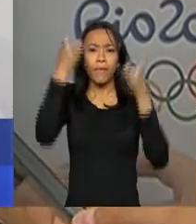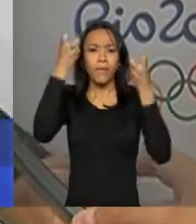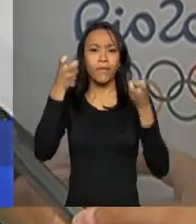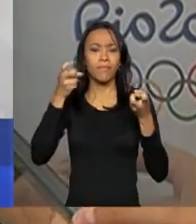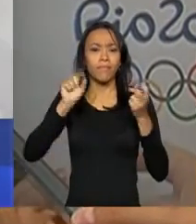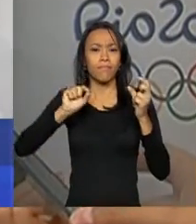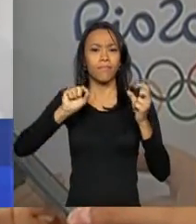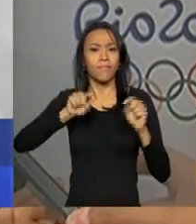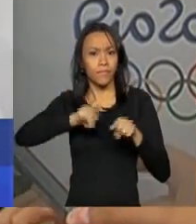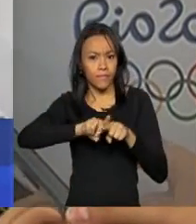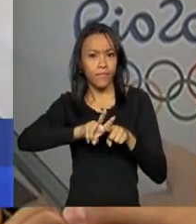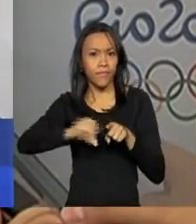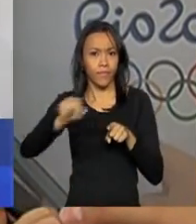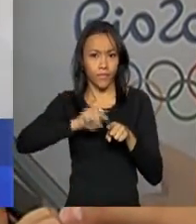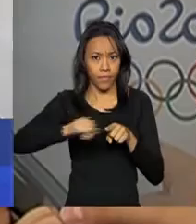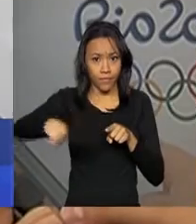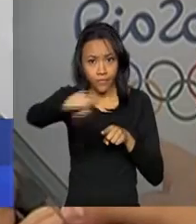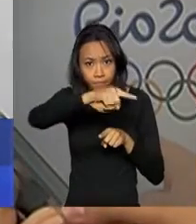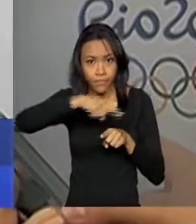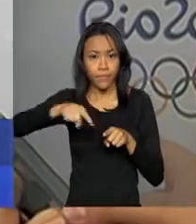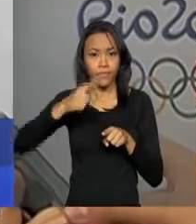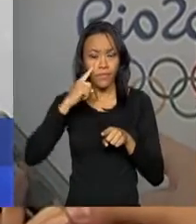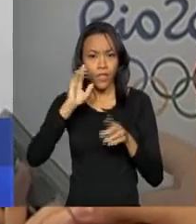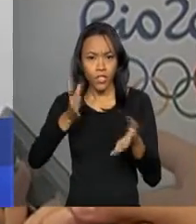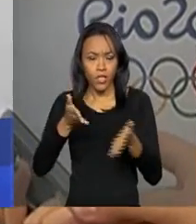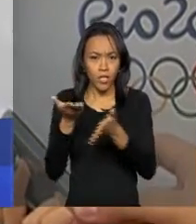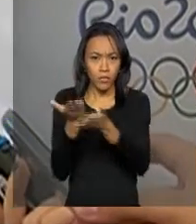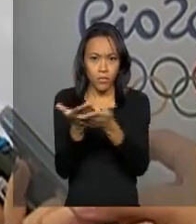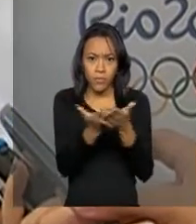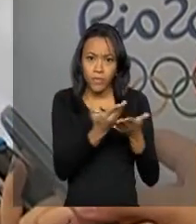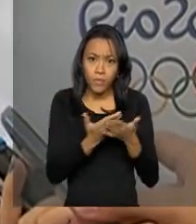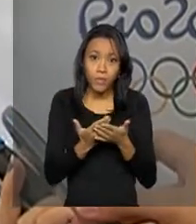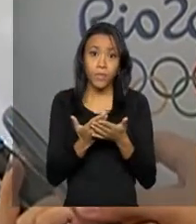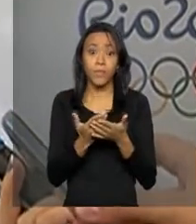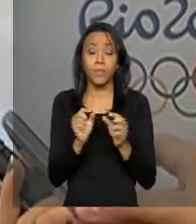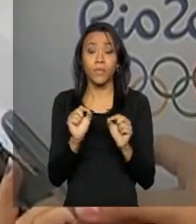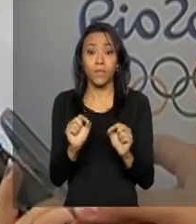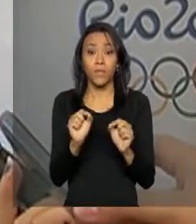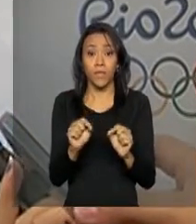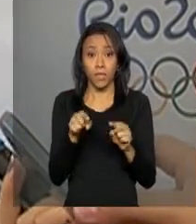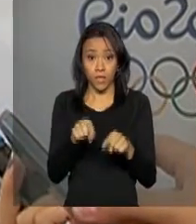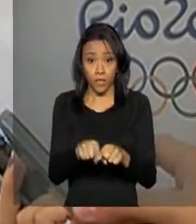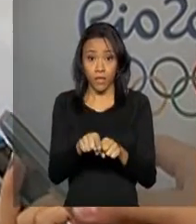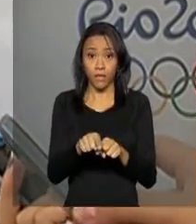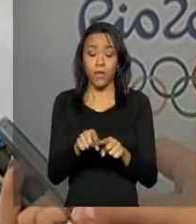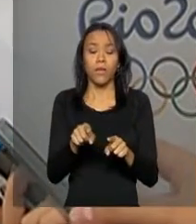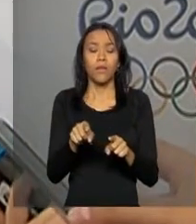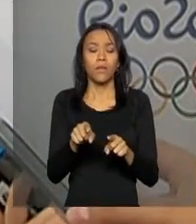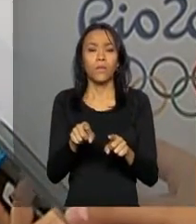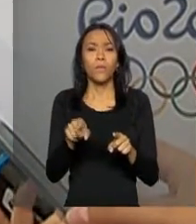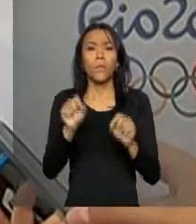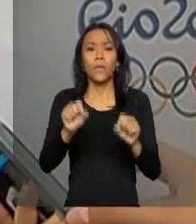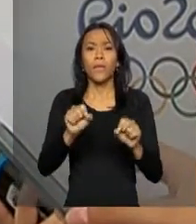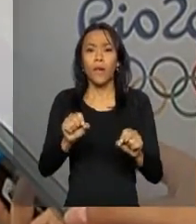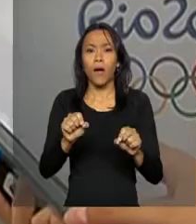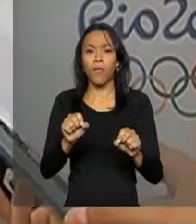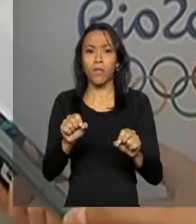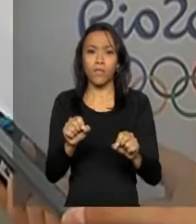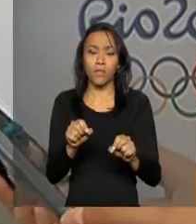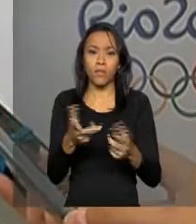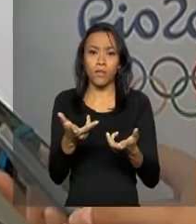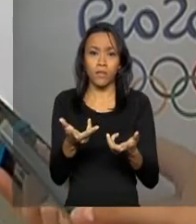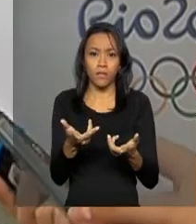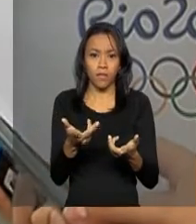E já essa modelagem que fizemos de julho até agora serve para que os nossos computadores façam o desenho e a perspectiva